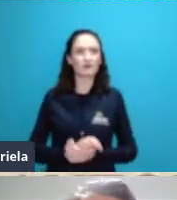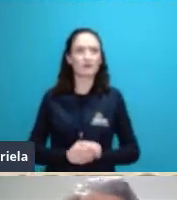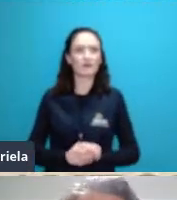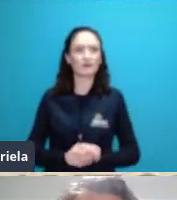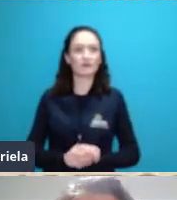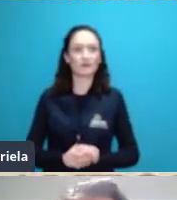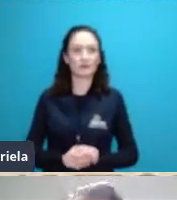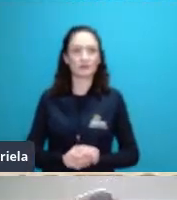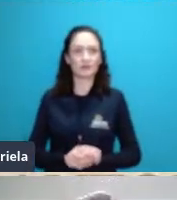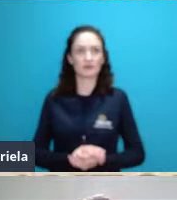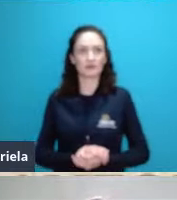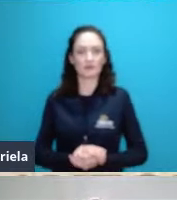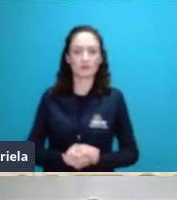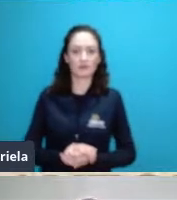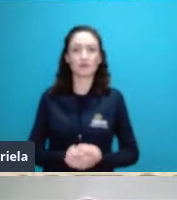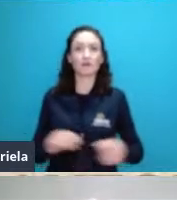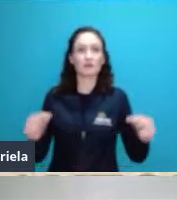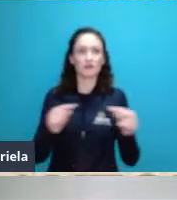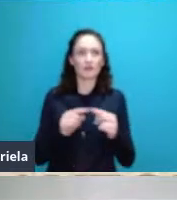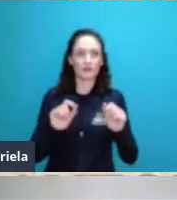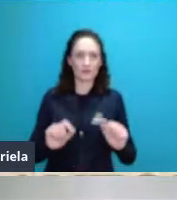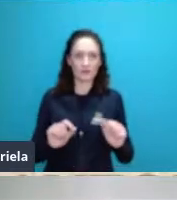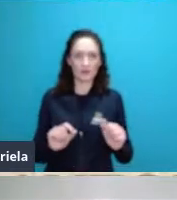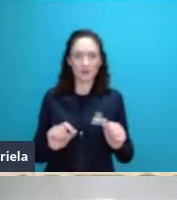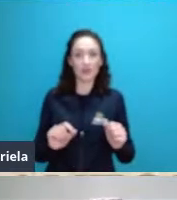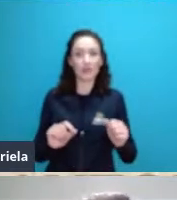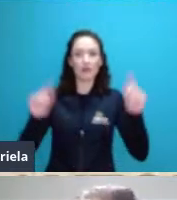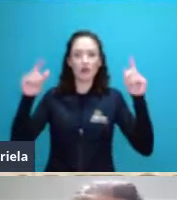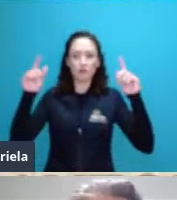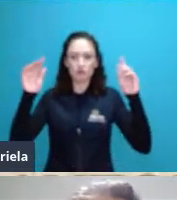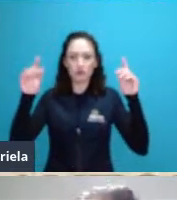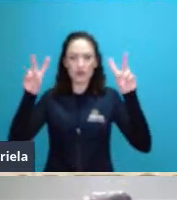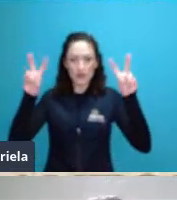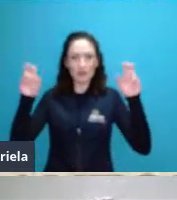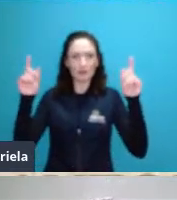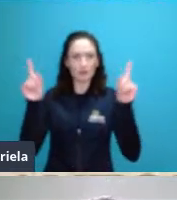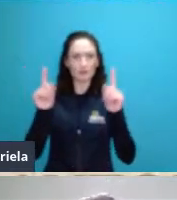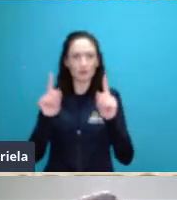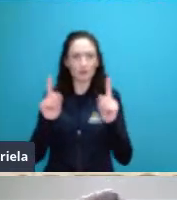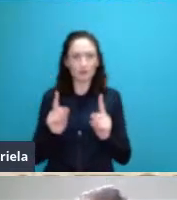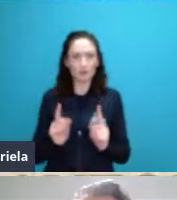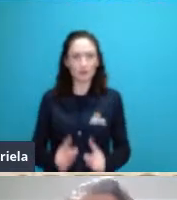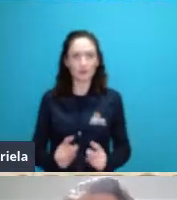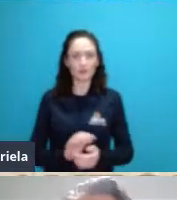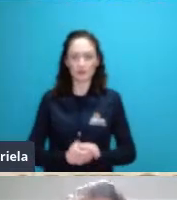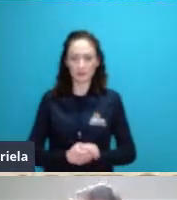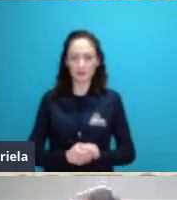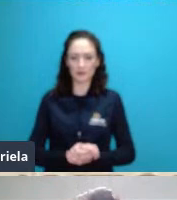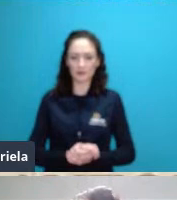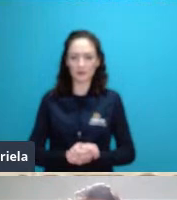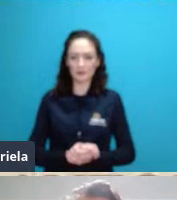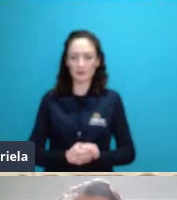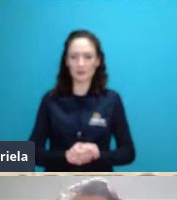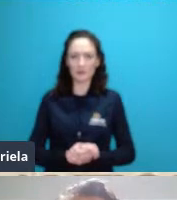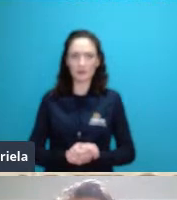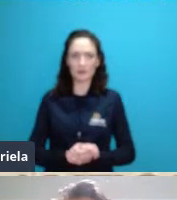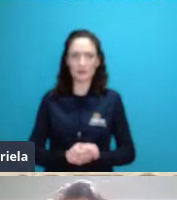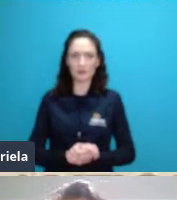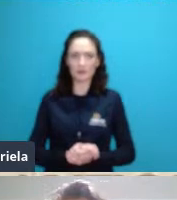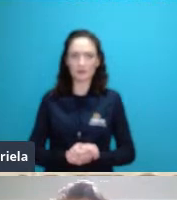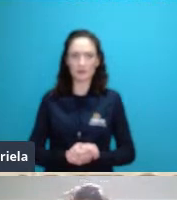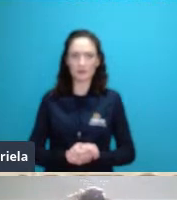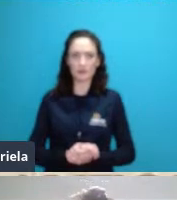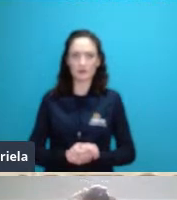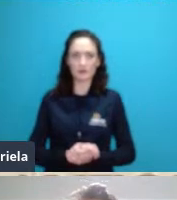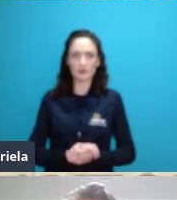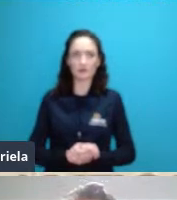relacionam com o seu meio pode passar por favor e toda essa ideia do ecossistema foi uma influência de